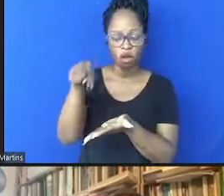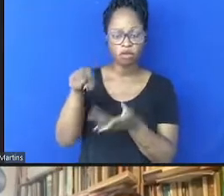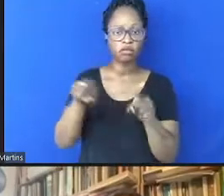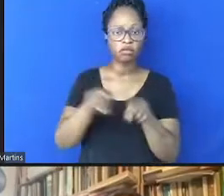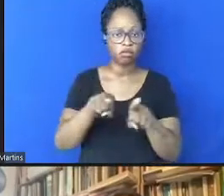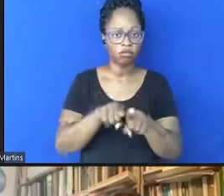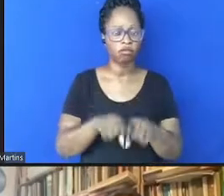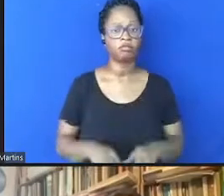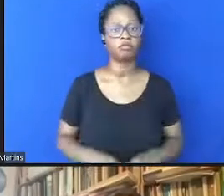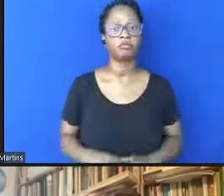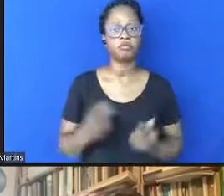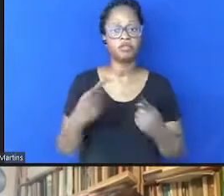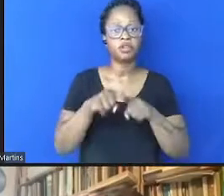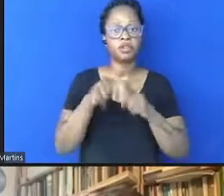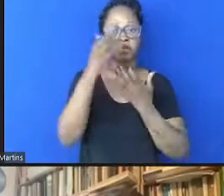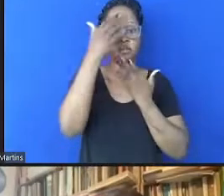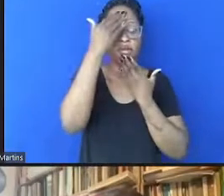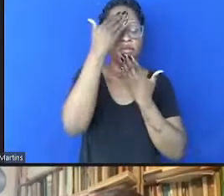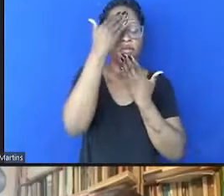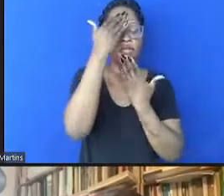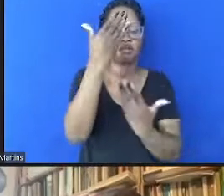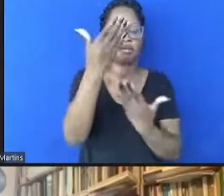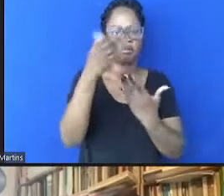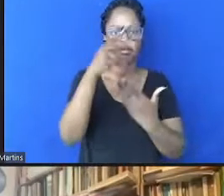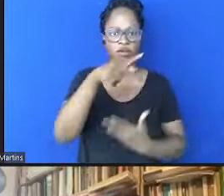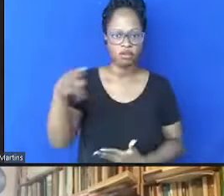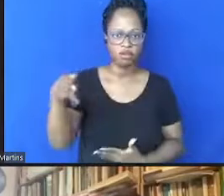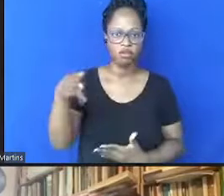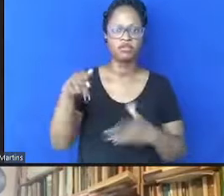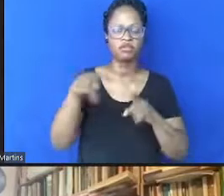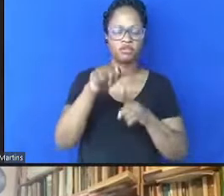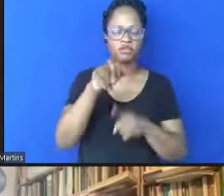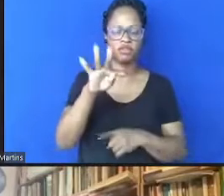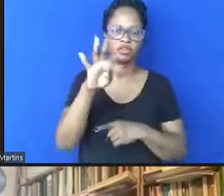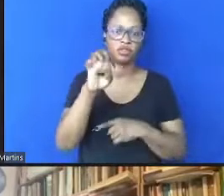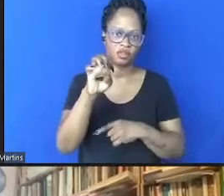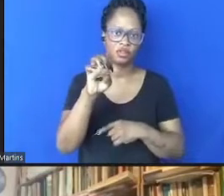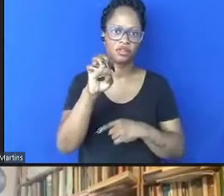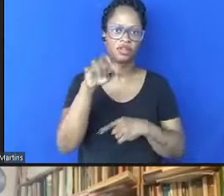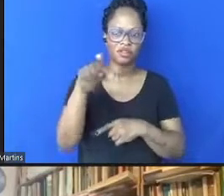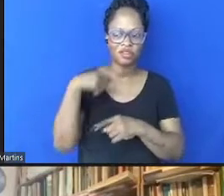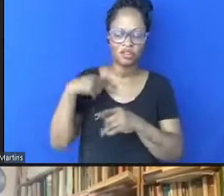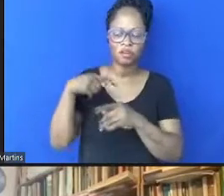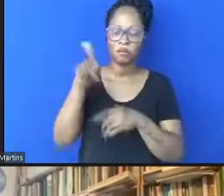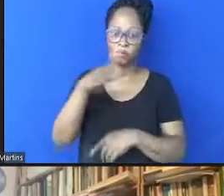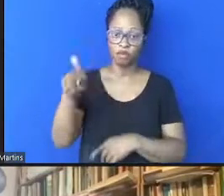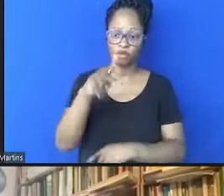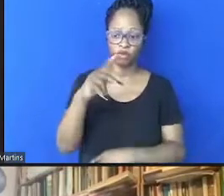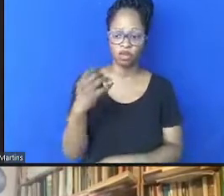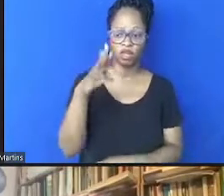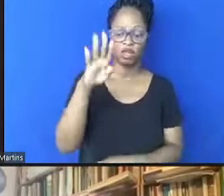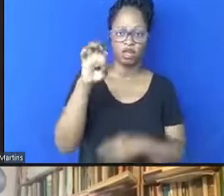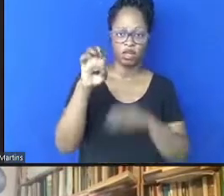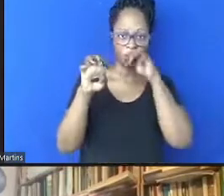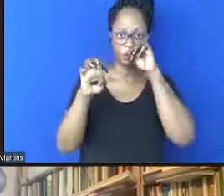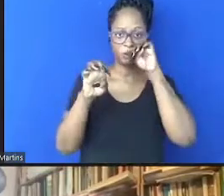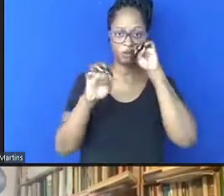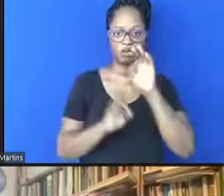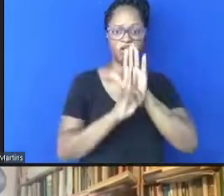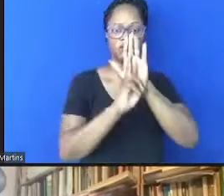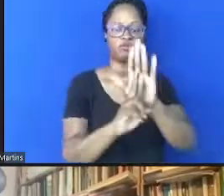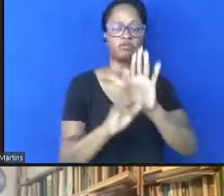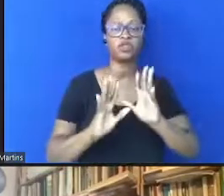e no HMT, o professor Filomeno Fortes, e o professor Henrique, aqui, o representante, de todos os